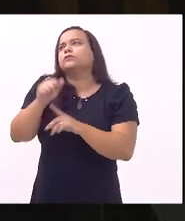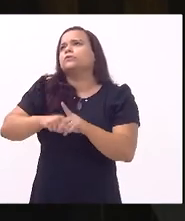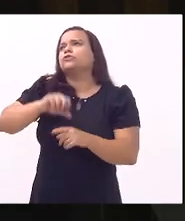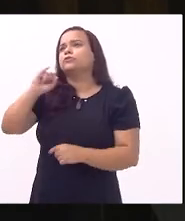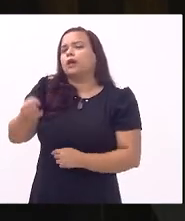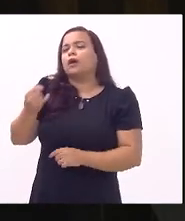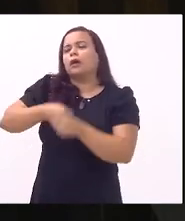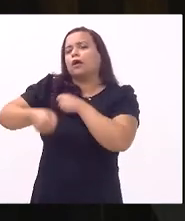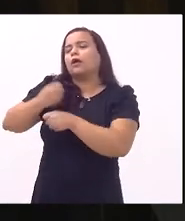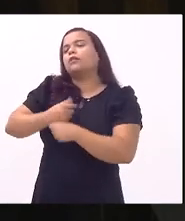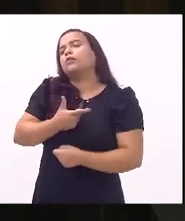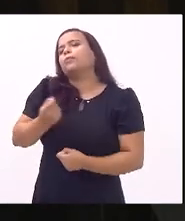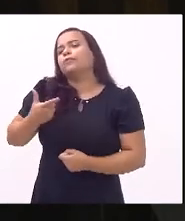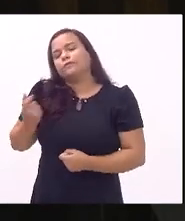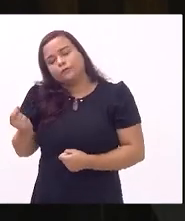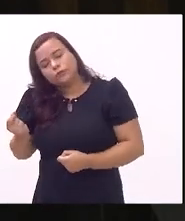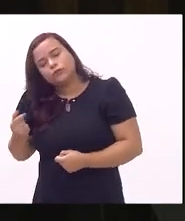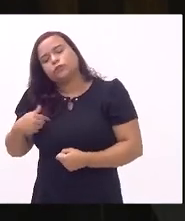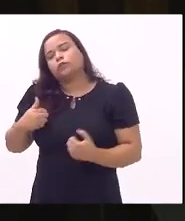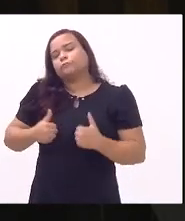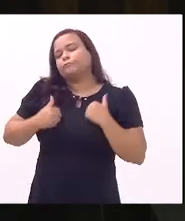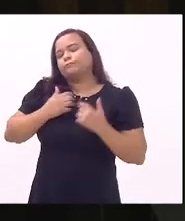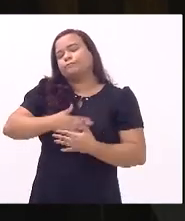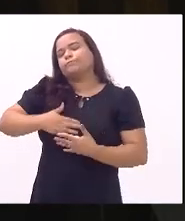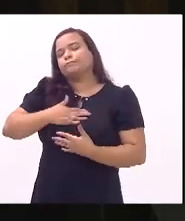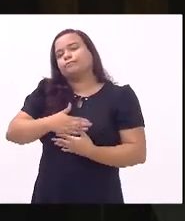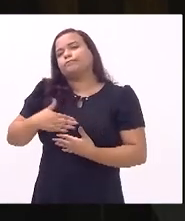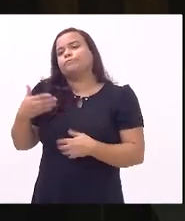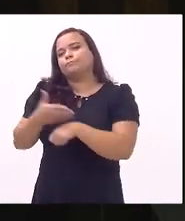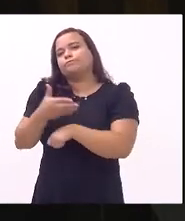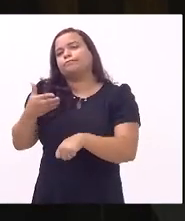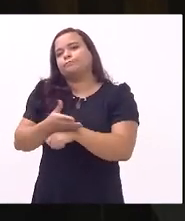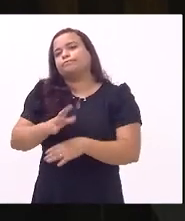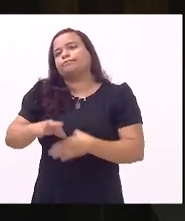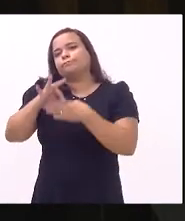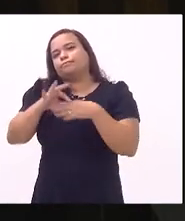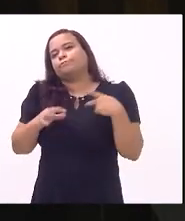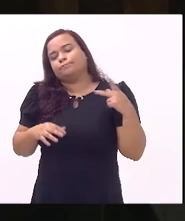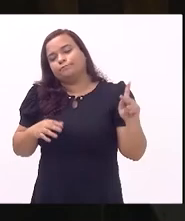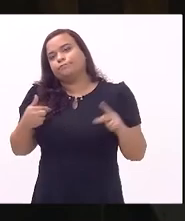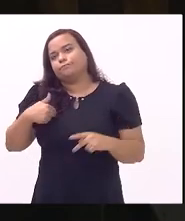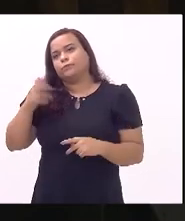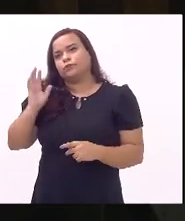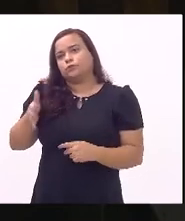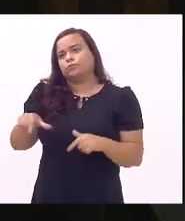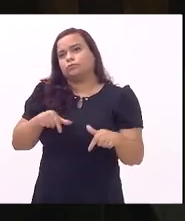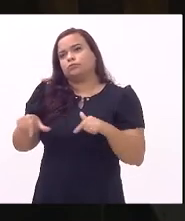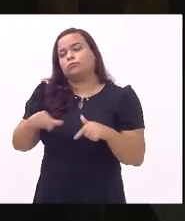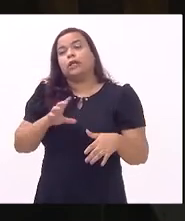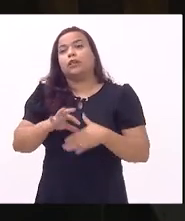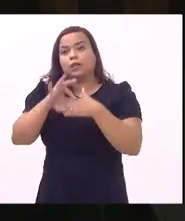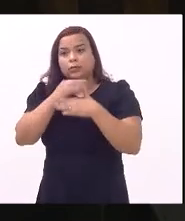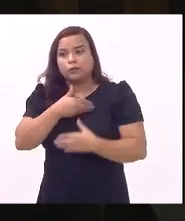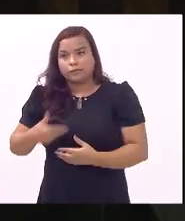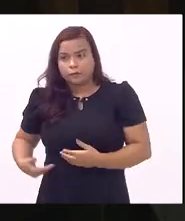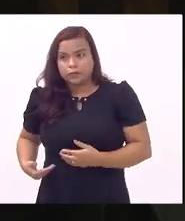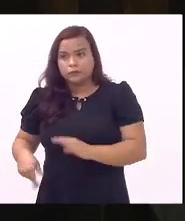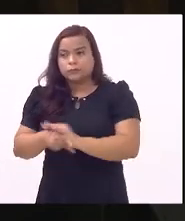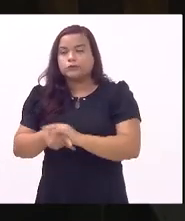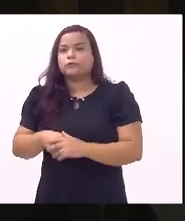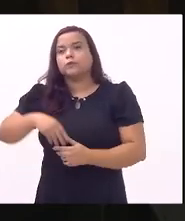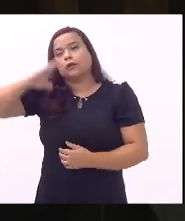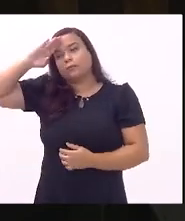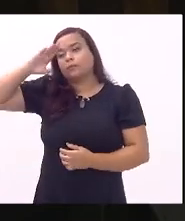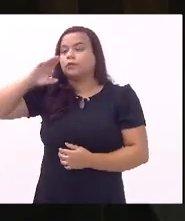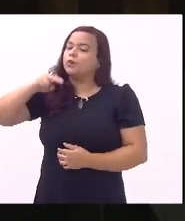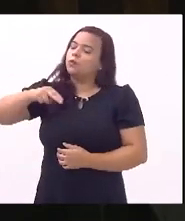de fazer parte da liderança fui líder de governo do capitão Nelson na